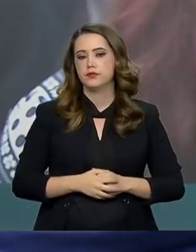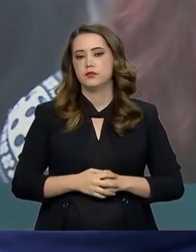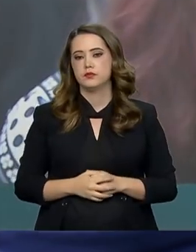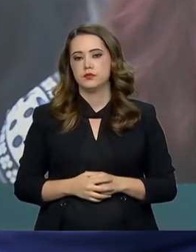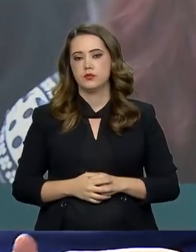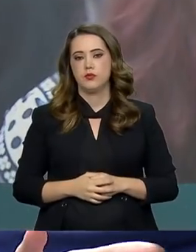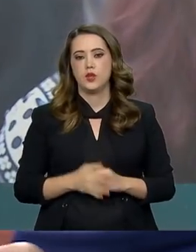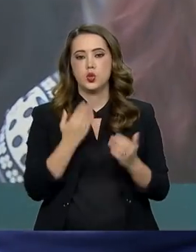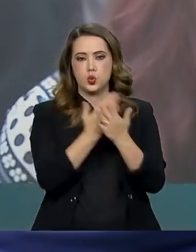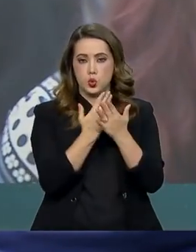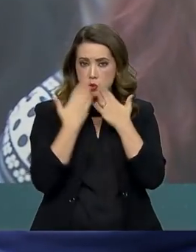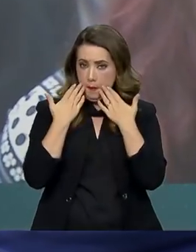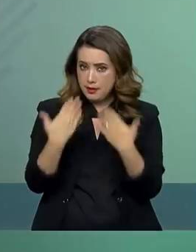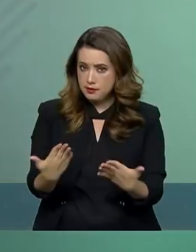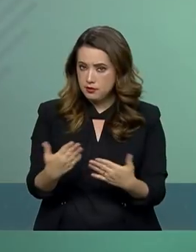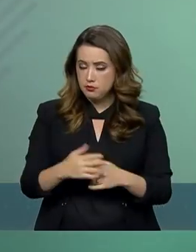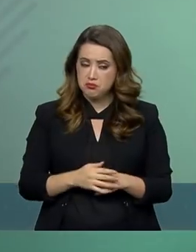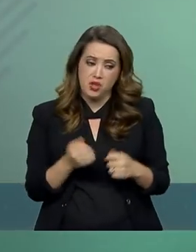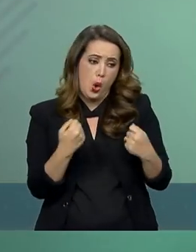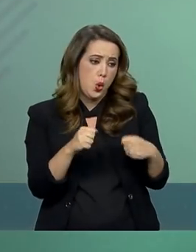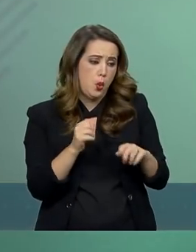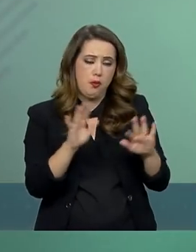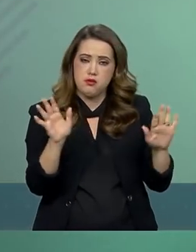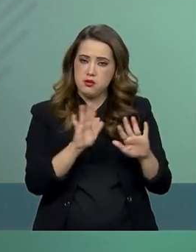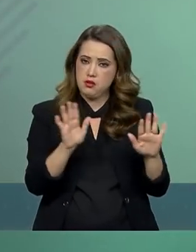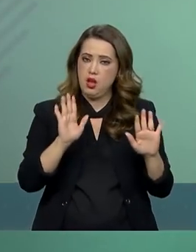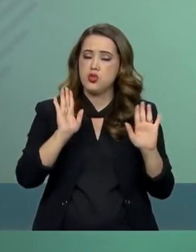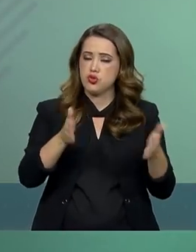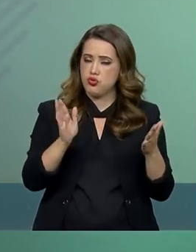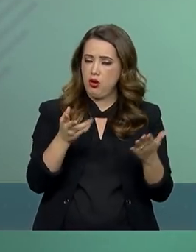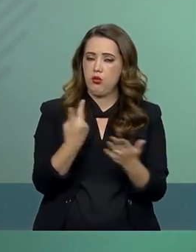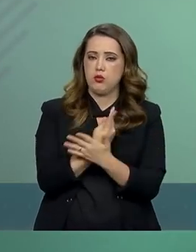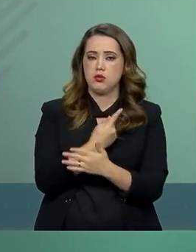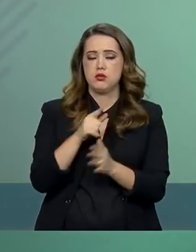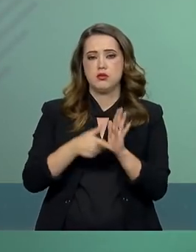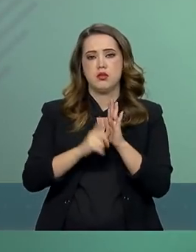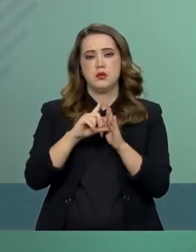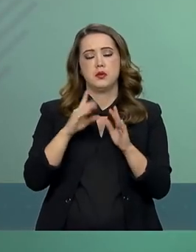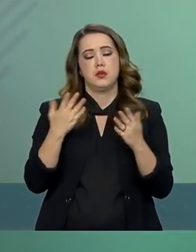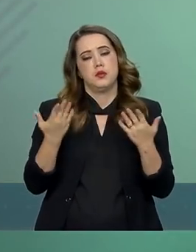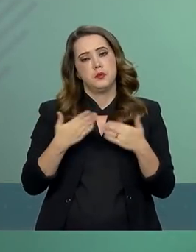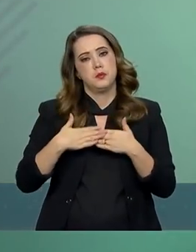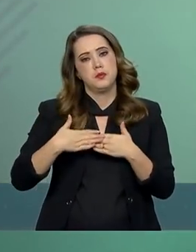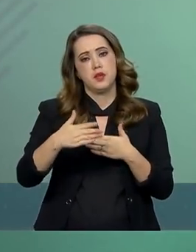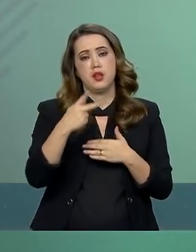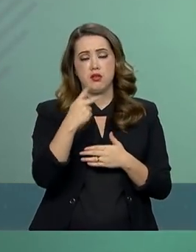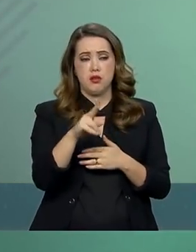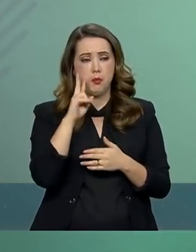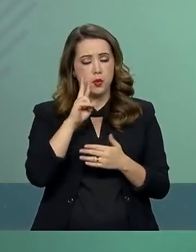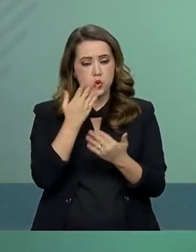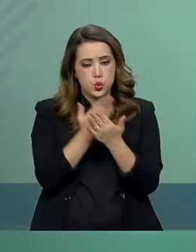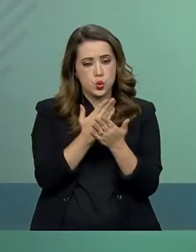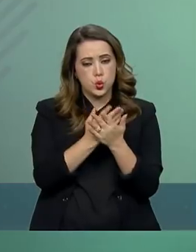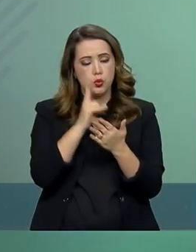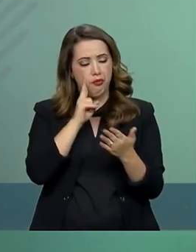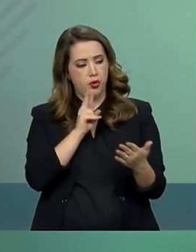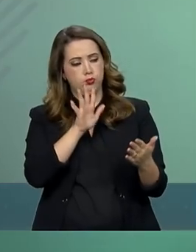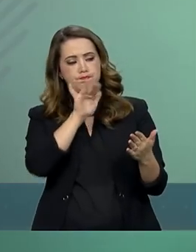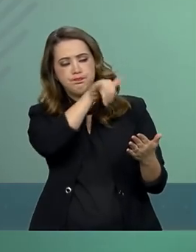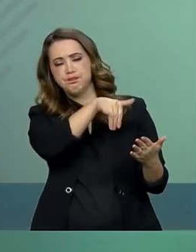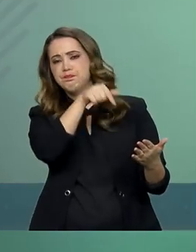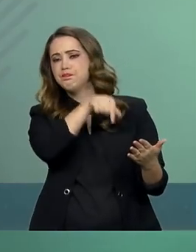serão apresentados? Não necessariamente. Eles já foram feitos e, a partir das suas conclusões, foram